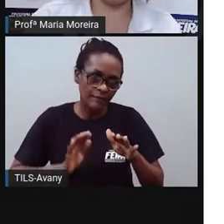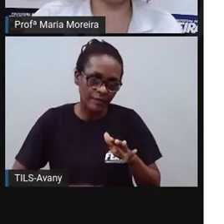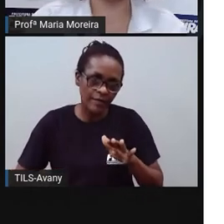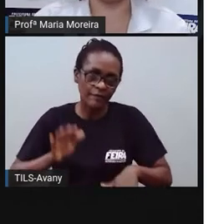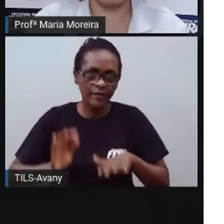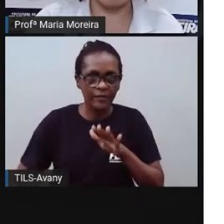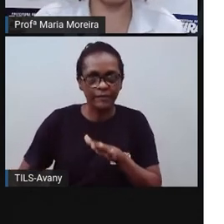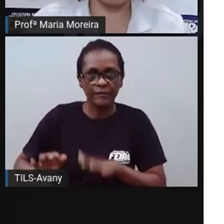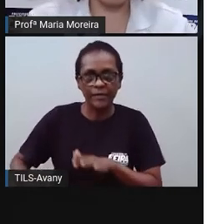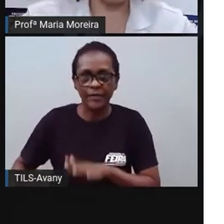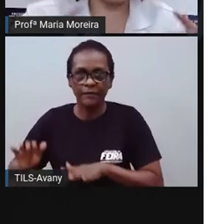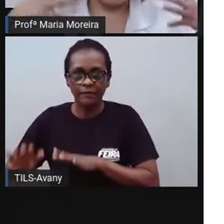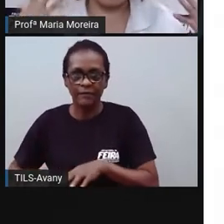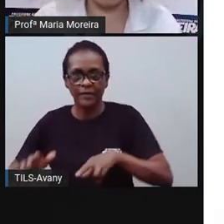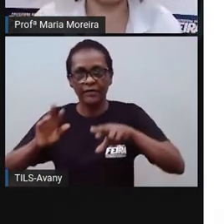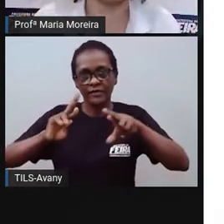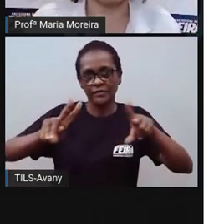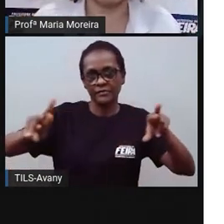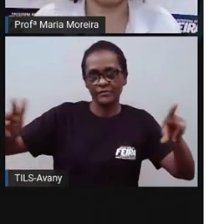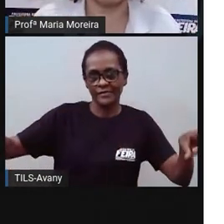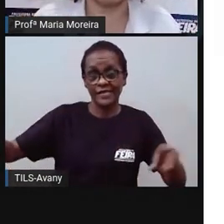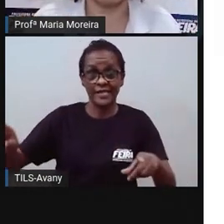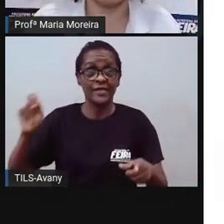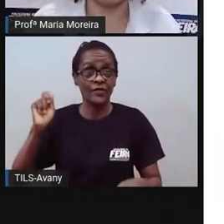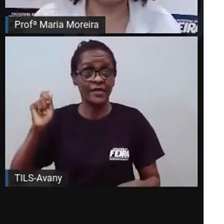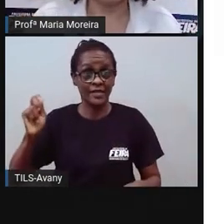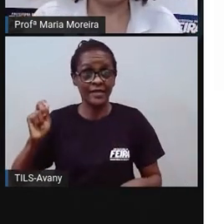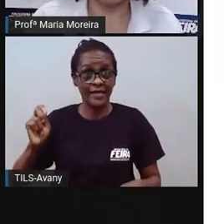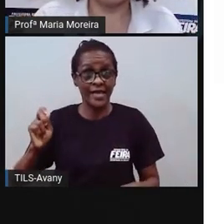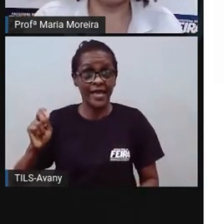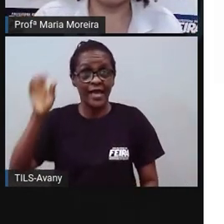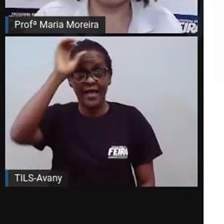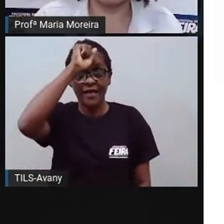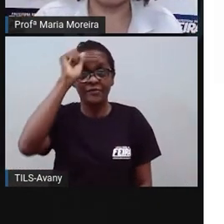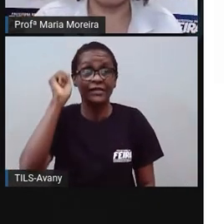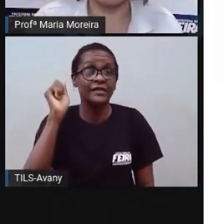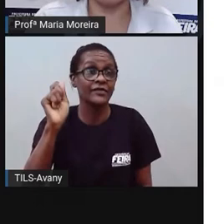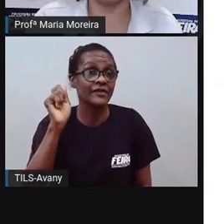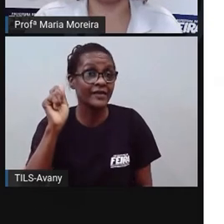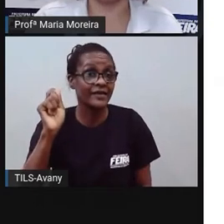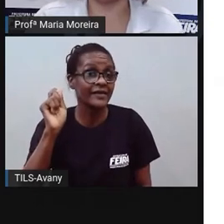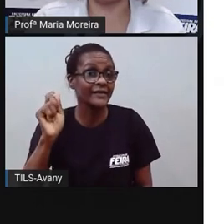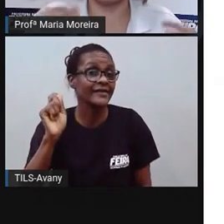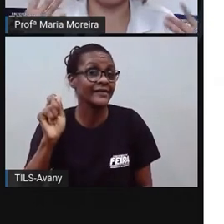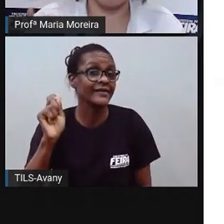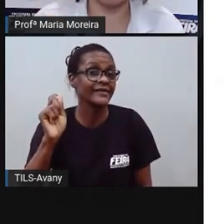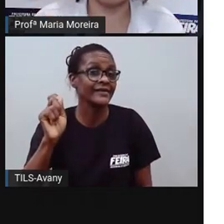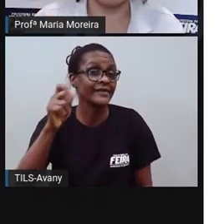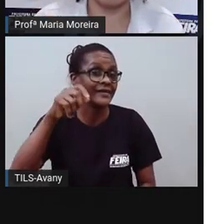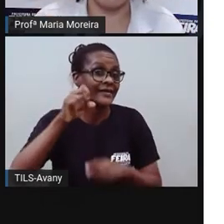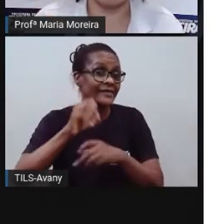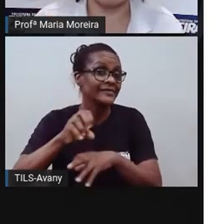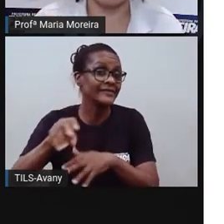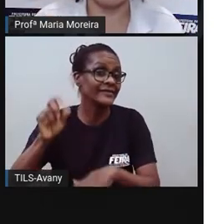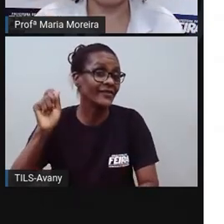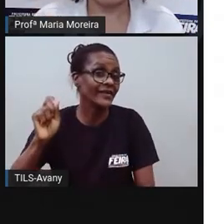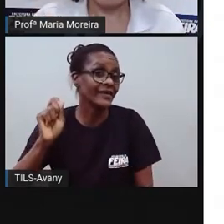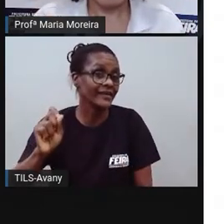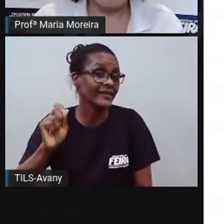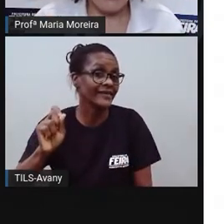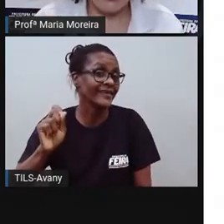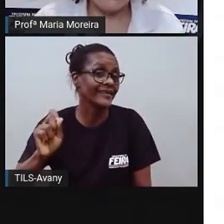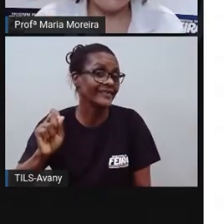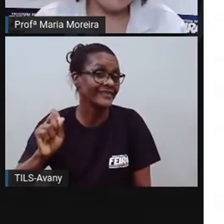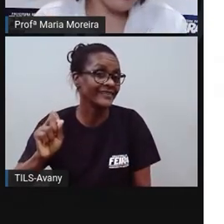Bahia temos, obviamente, uma influência fortíssima africana, né? Do continente africano e todos esses povos que vieram para aqui,